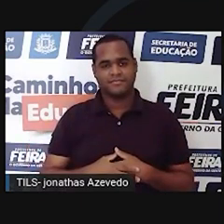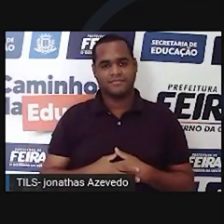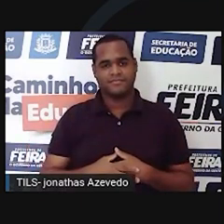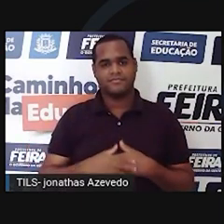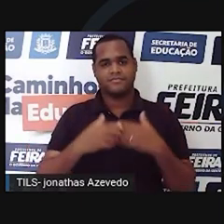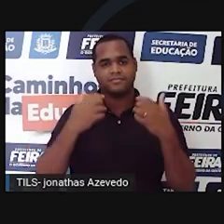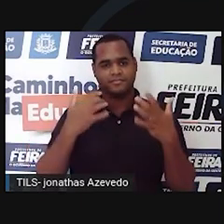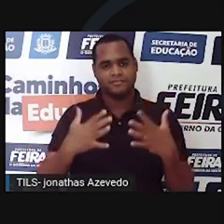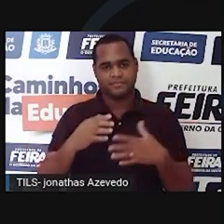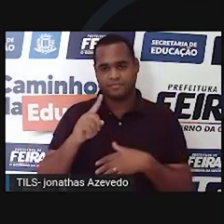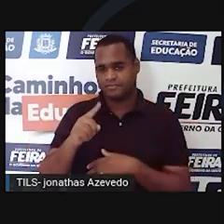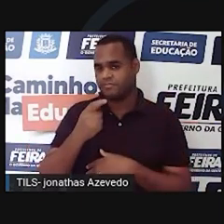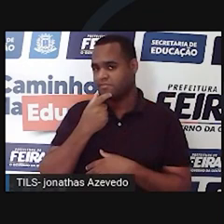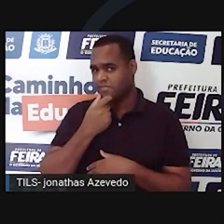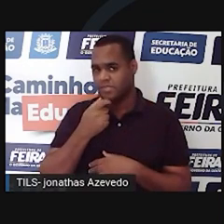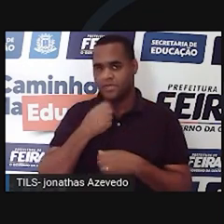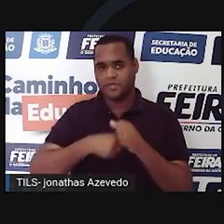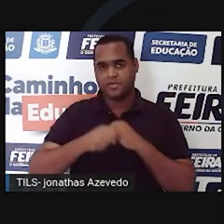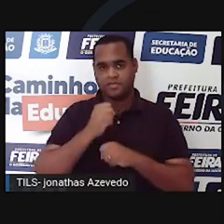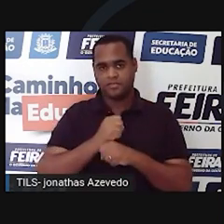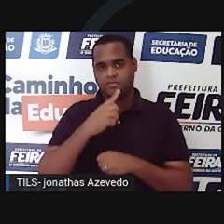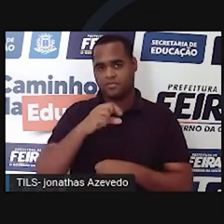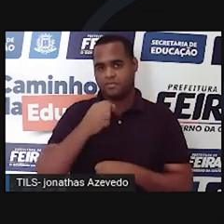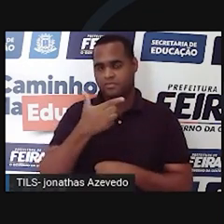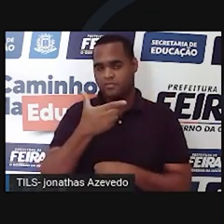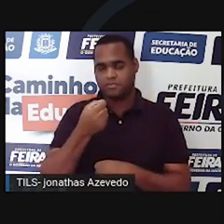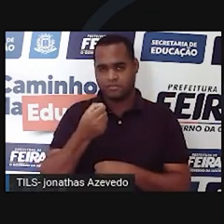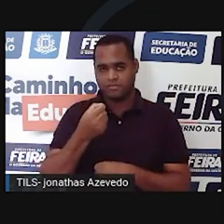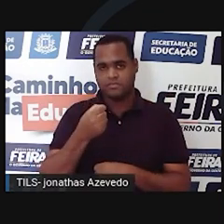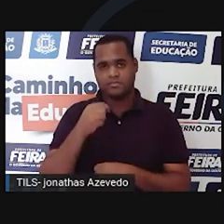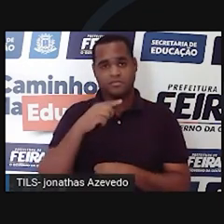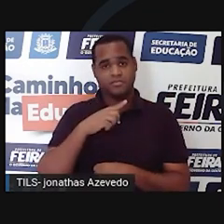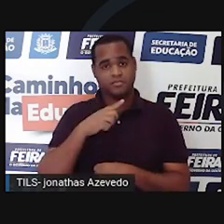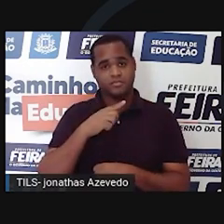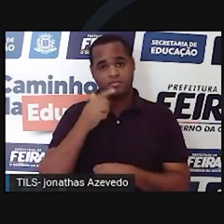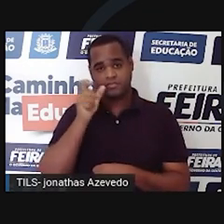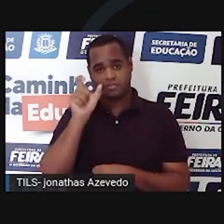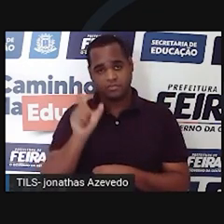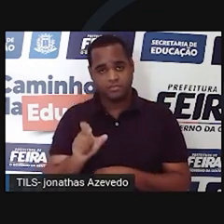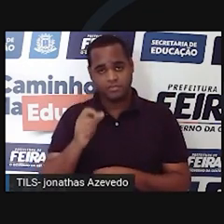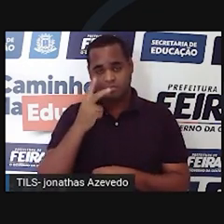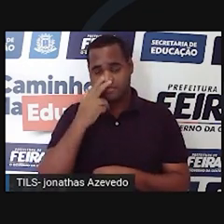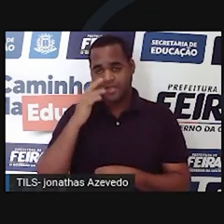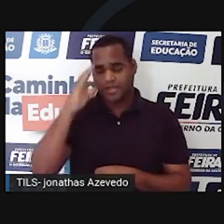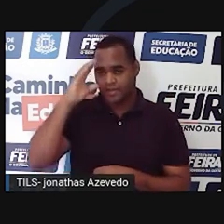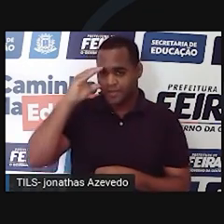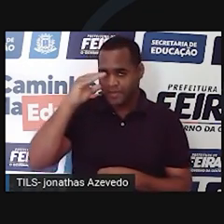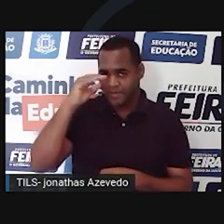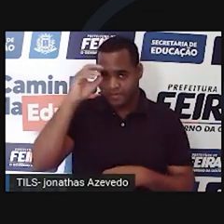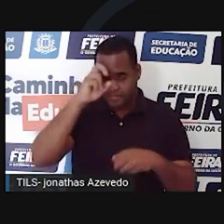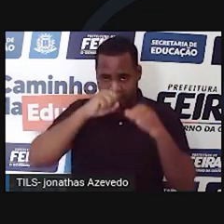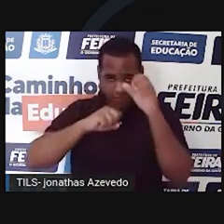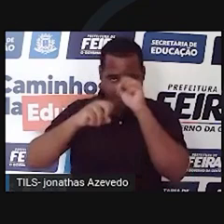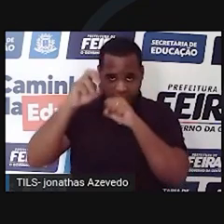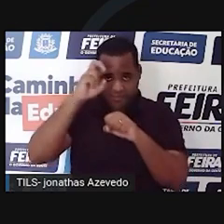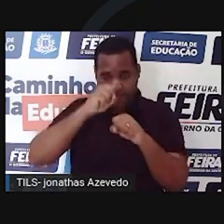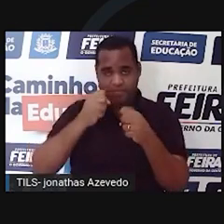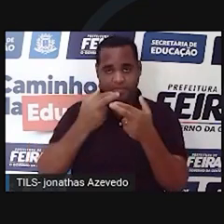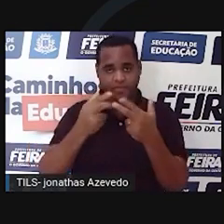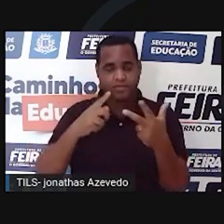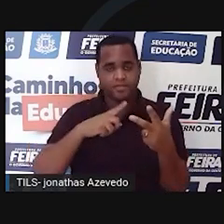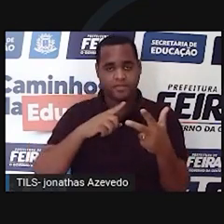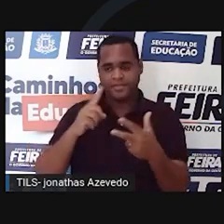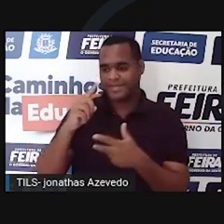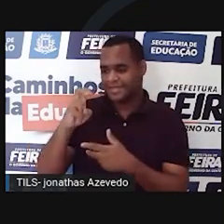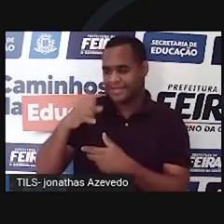Rosalind foi uma britânica que nasceu em 1920. E, aparentemente, era uma pessoa muito curiosa a respeito da natureza. Ela, desde os